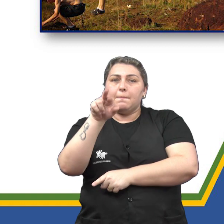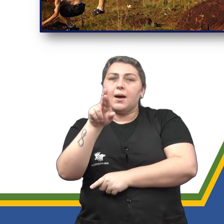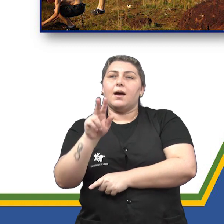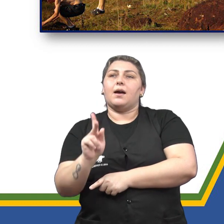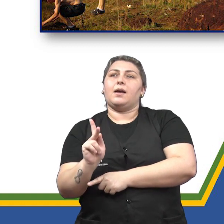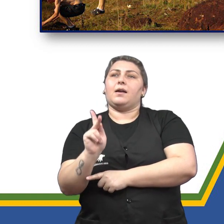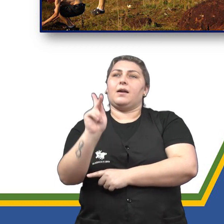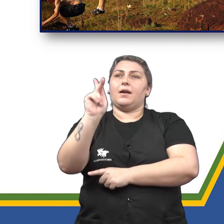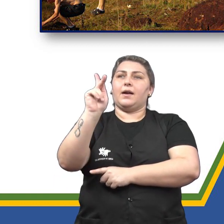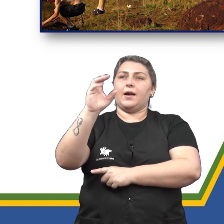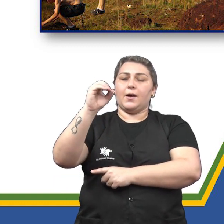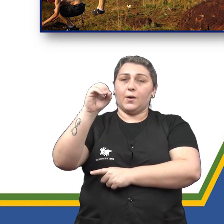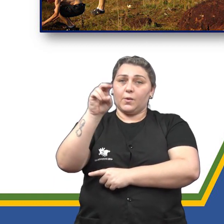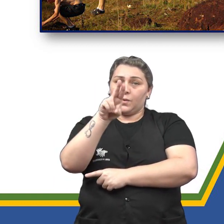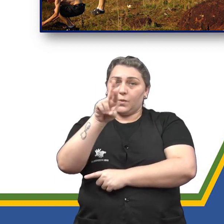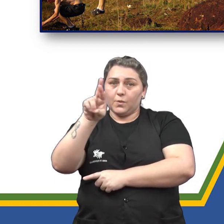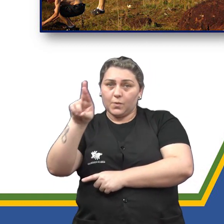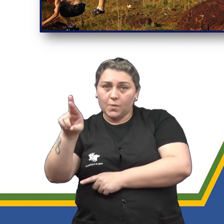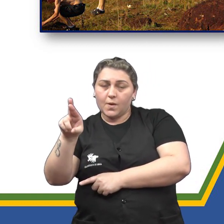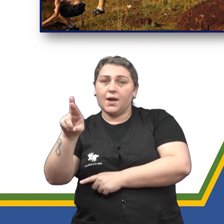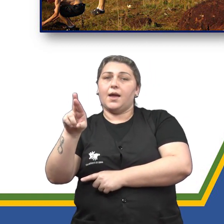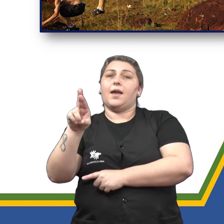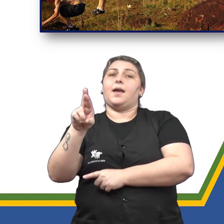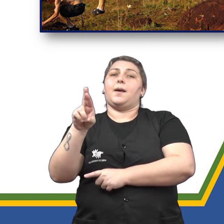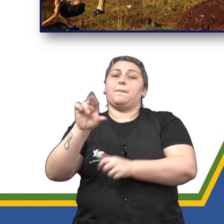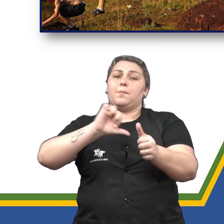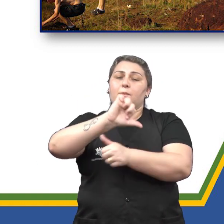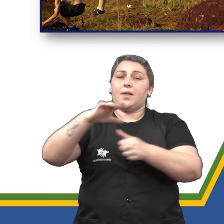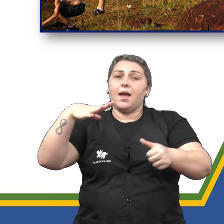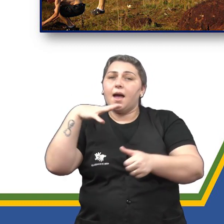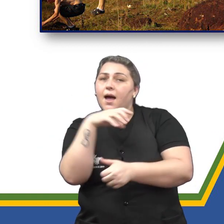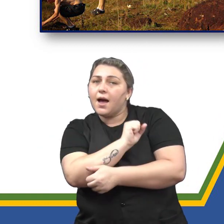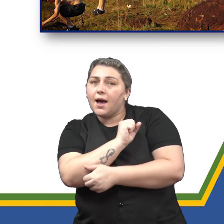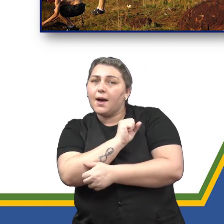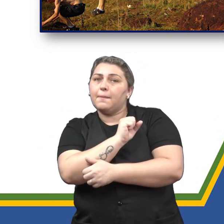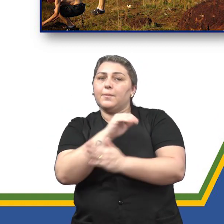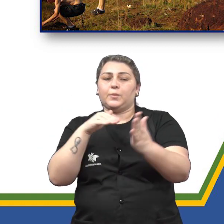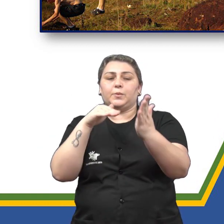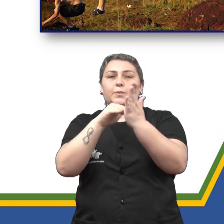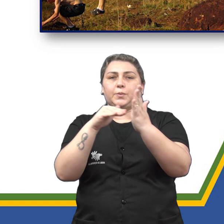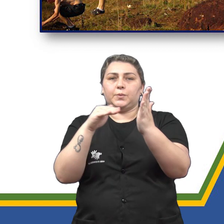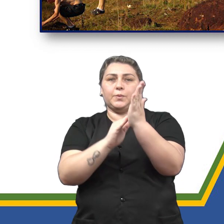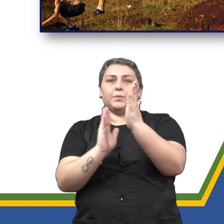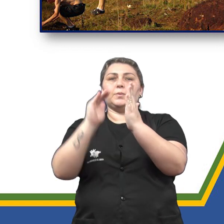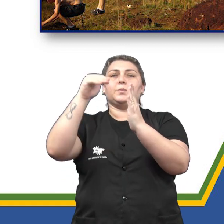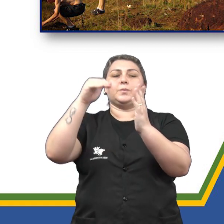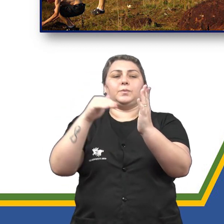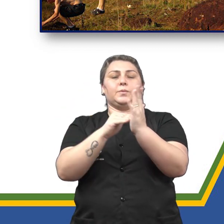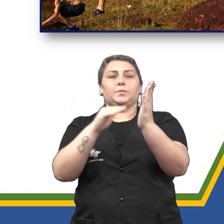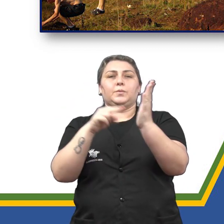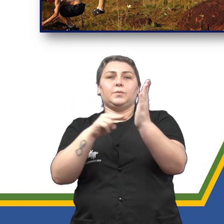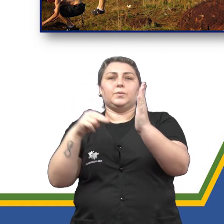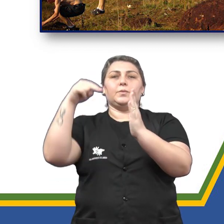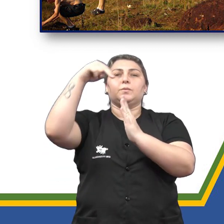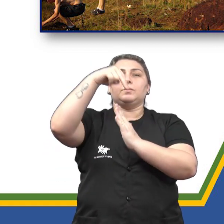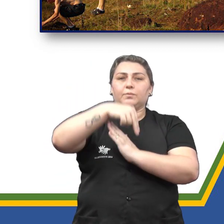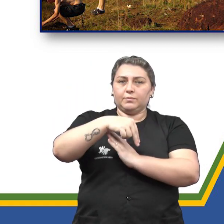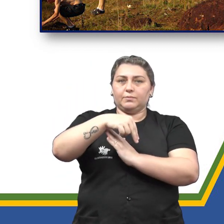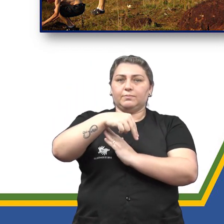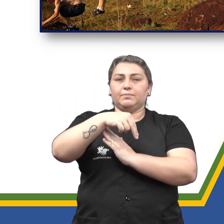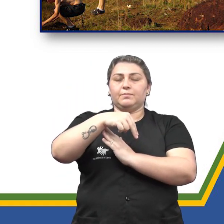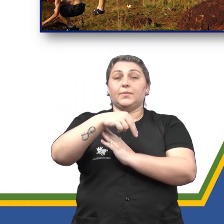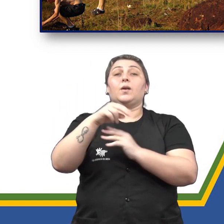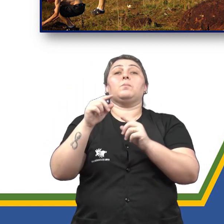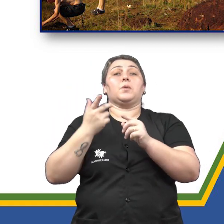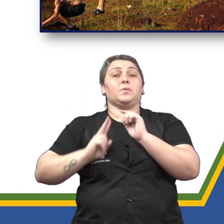habilidade de deslocar-se rapidamente, transpor obstáculos e aterrissar eficientemente